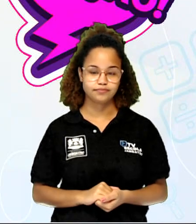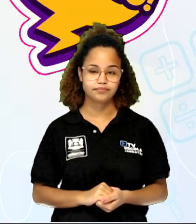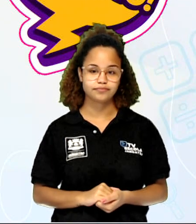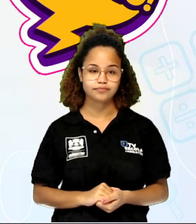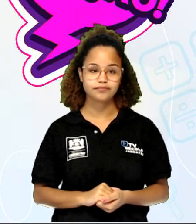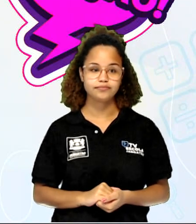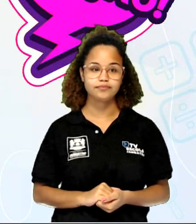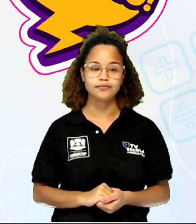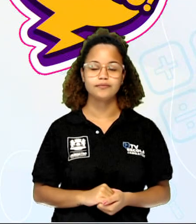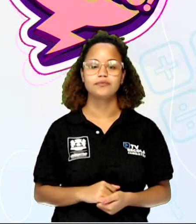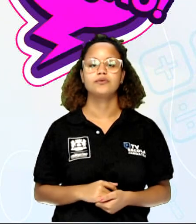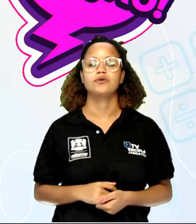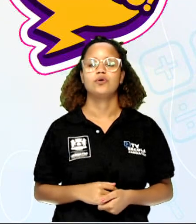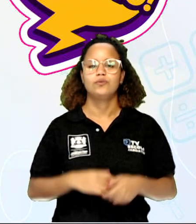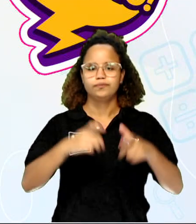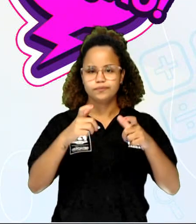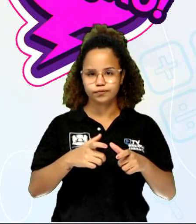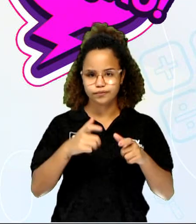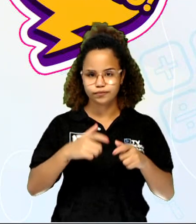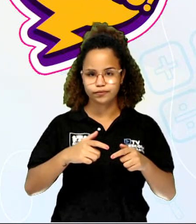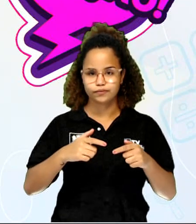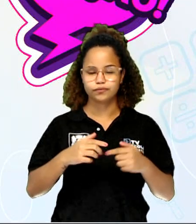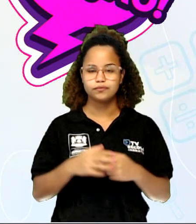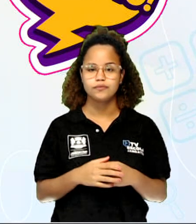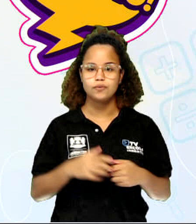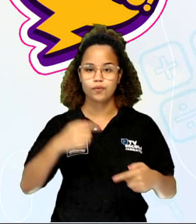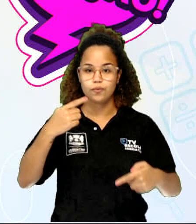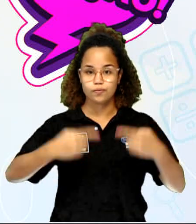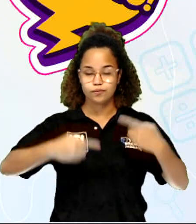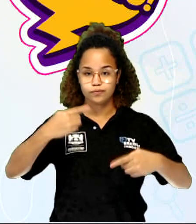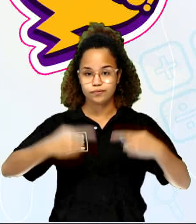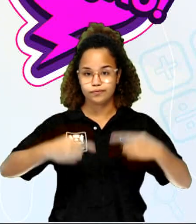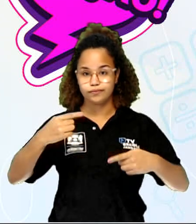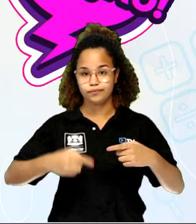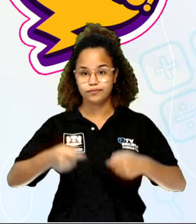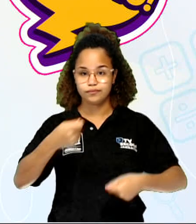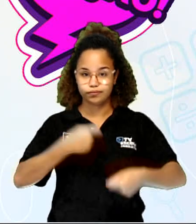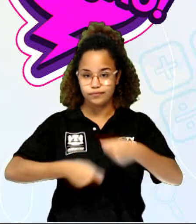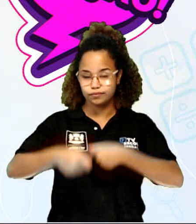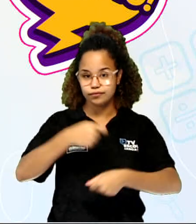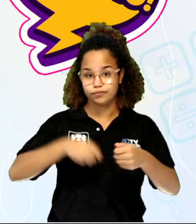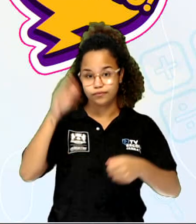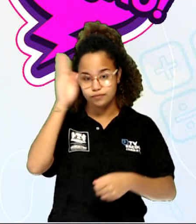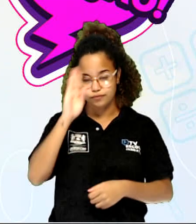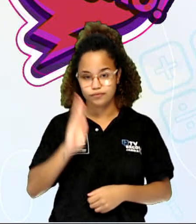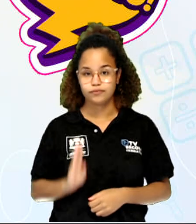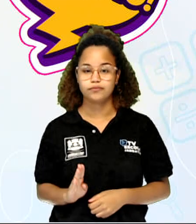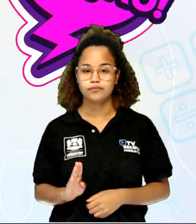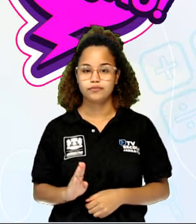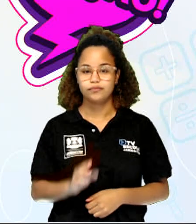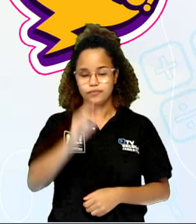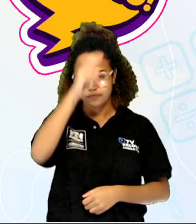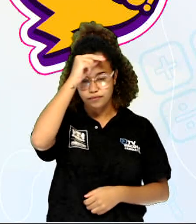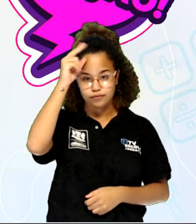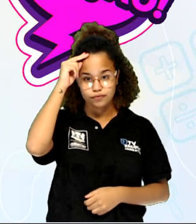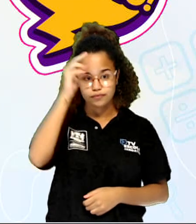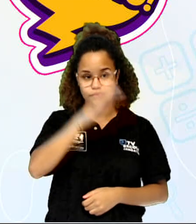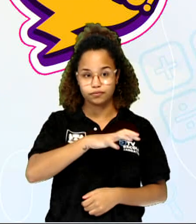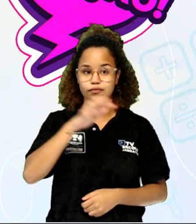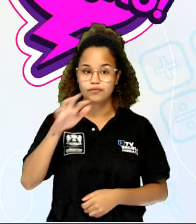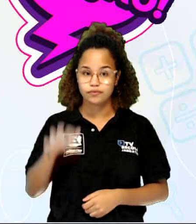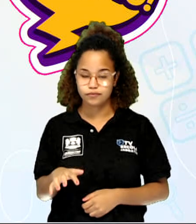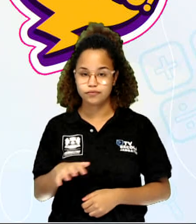Unidades Político-Administrativa do Brasil. Os municípios, os estados e o Distrito Federal